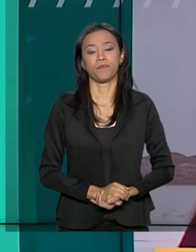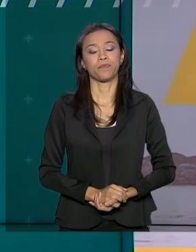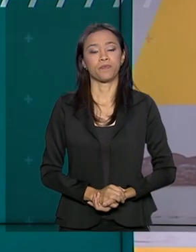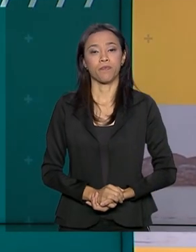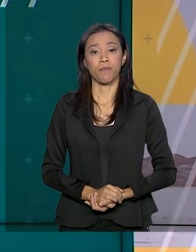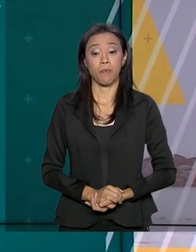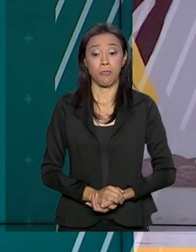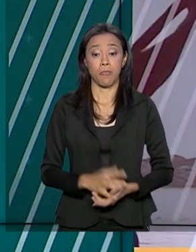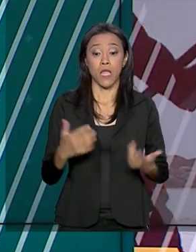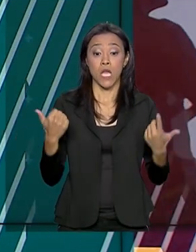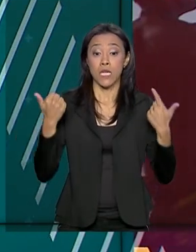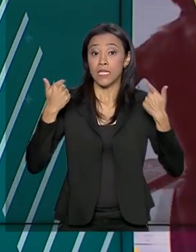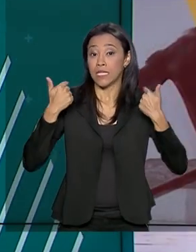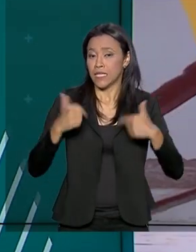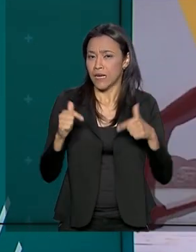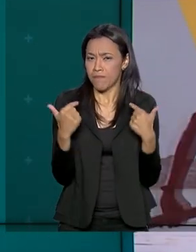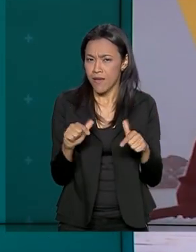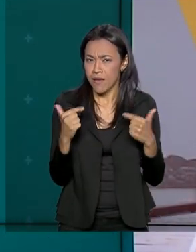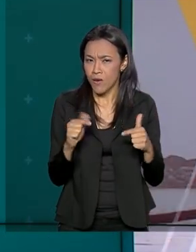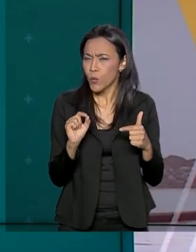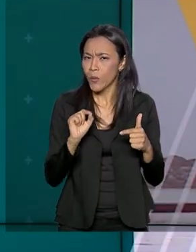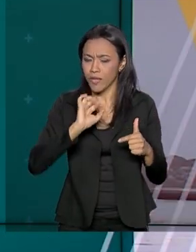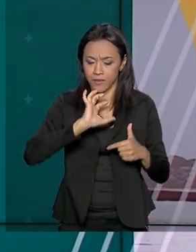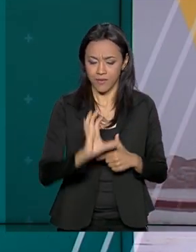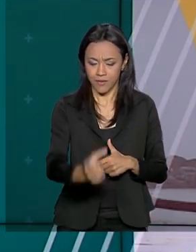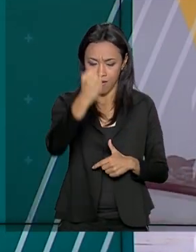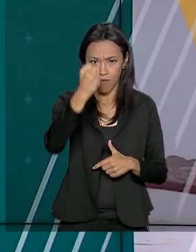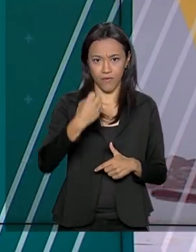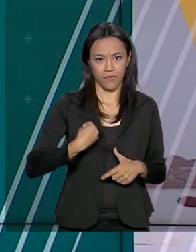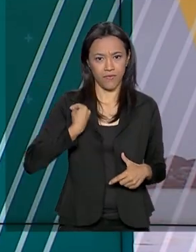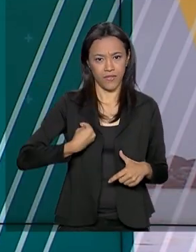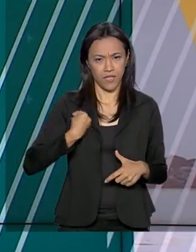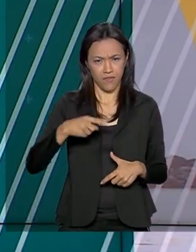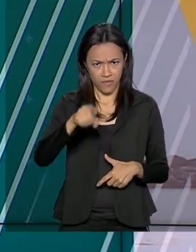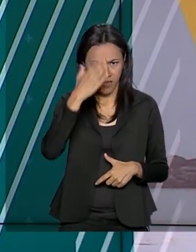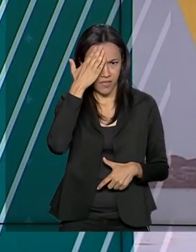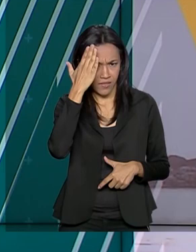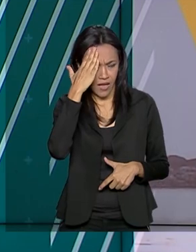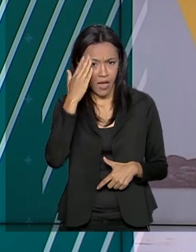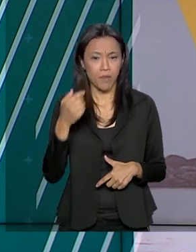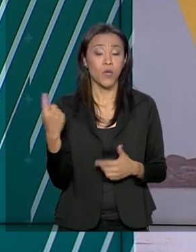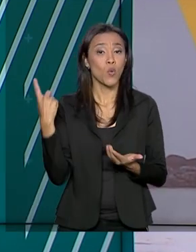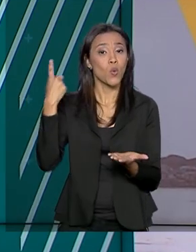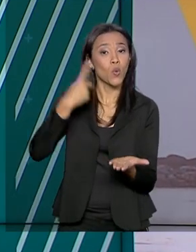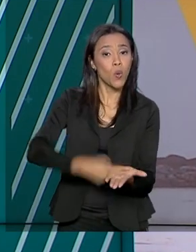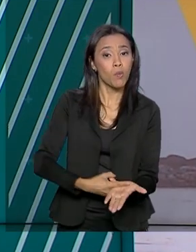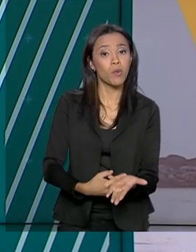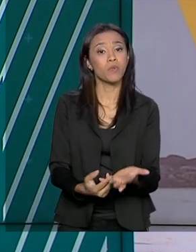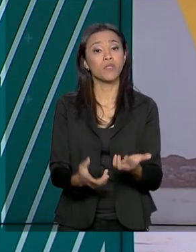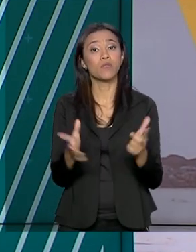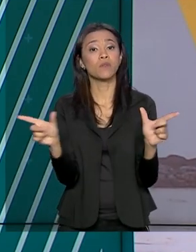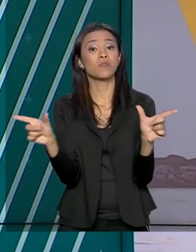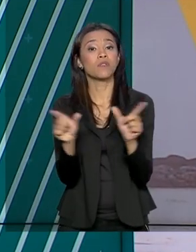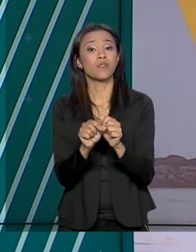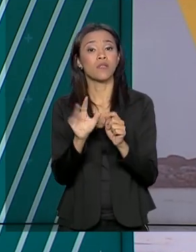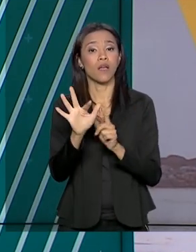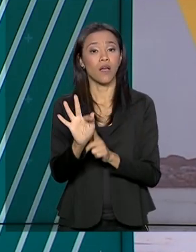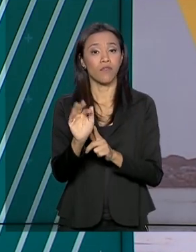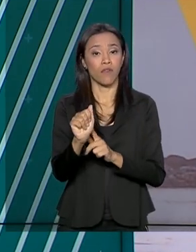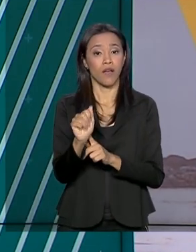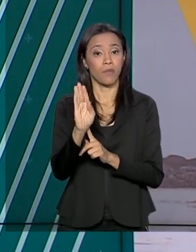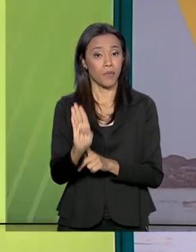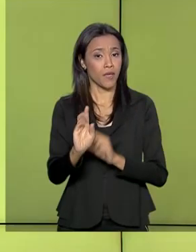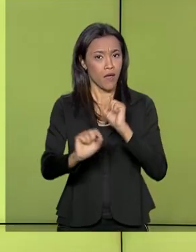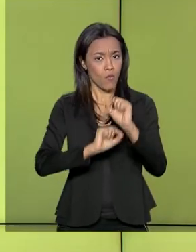Um trabalho que salva vidas. Você sabia que entre as missões da Força Aérea Brasileira está o